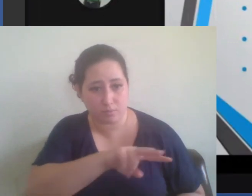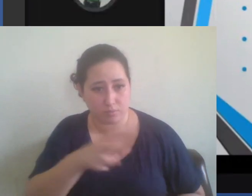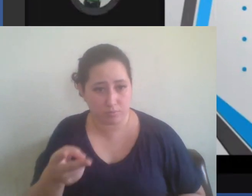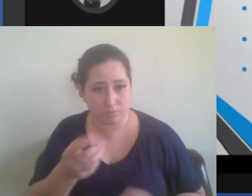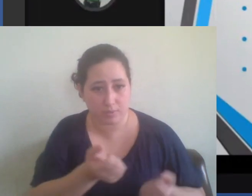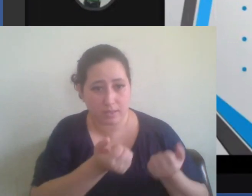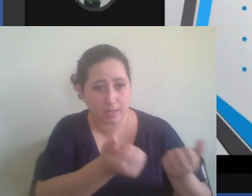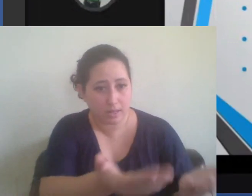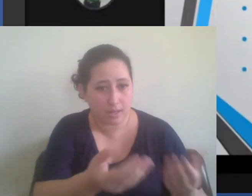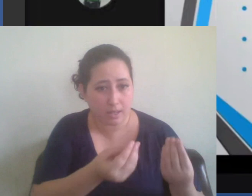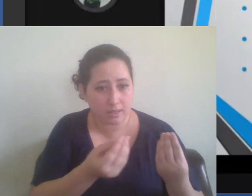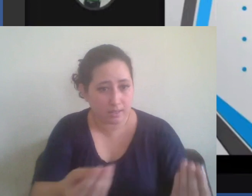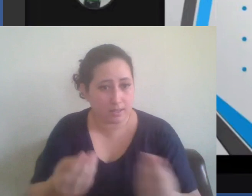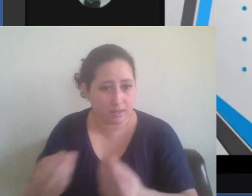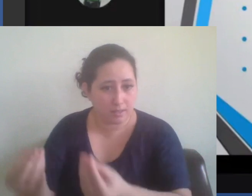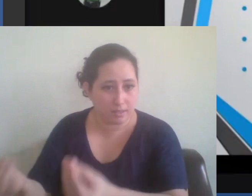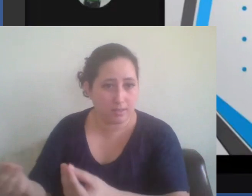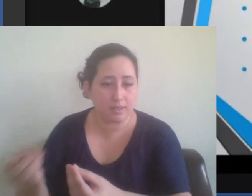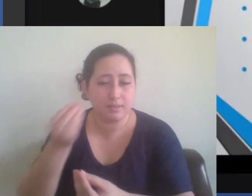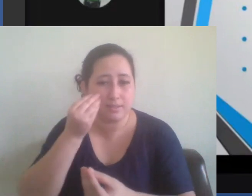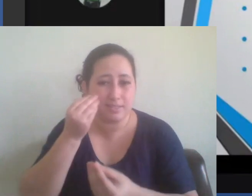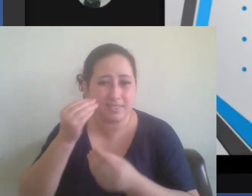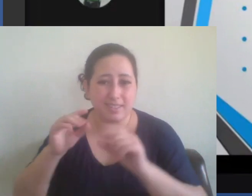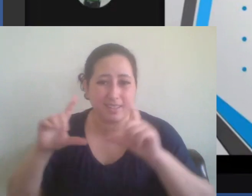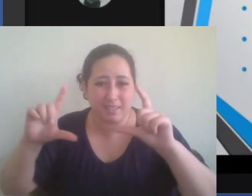minimizar um pouco